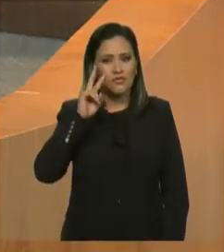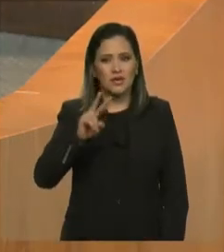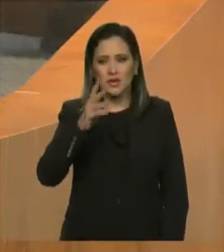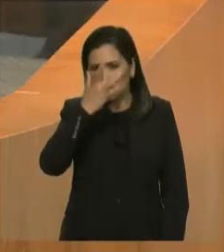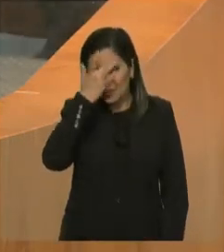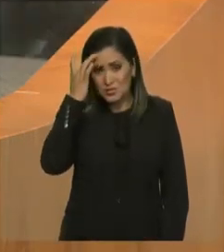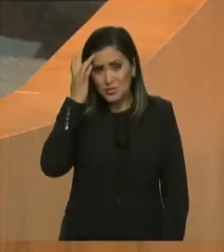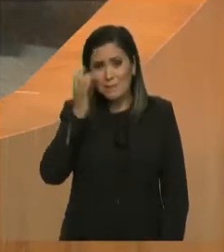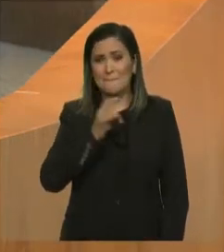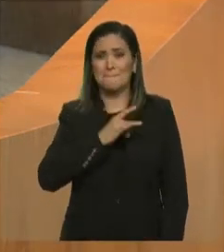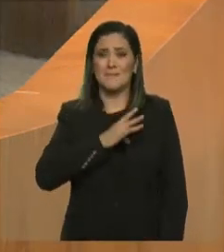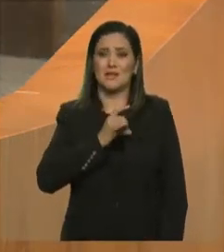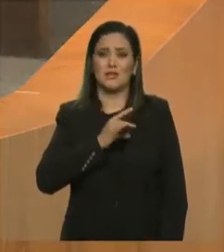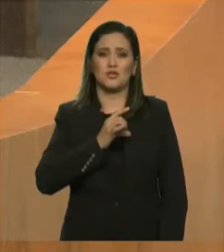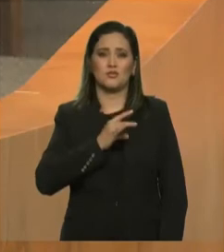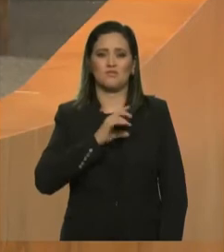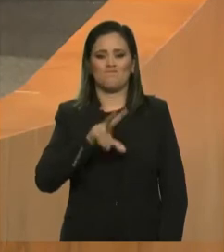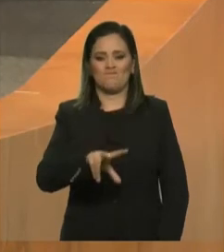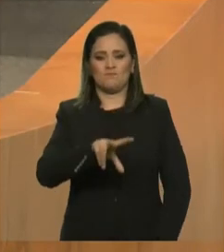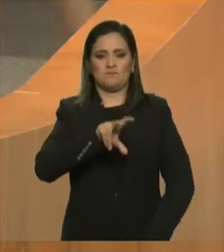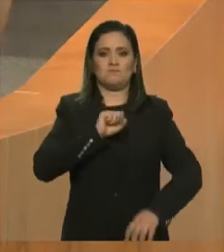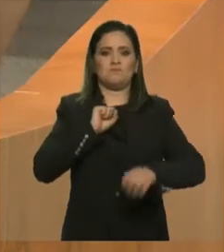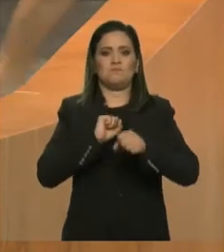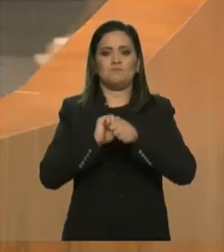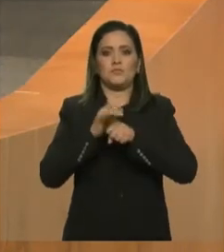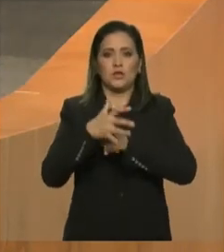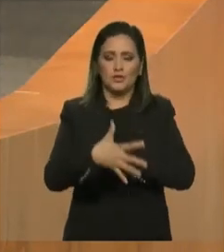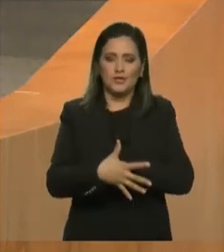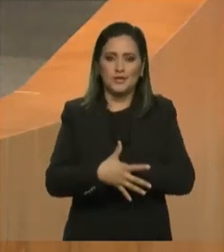melhor. Nós temos 100 mil